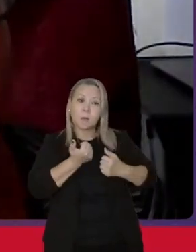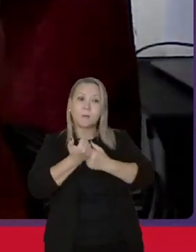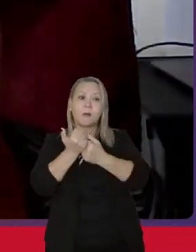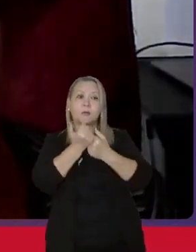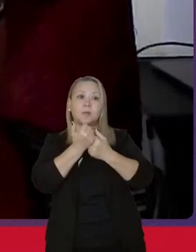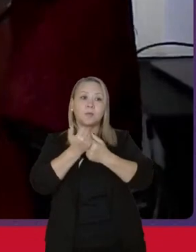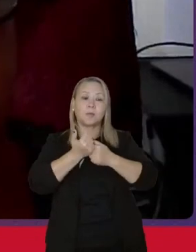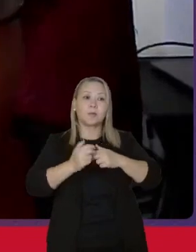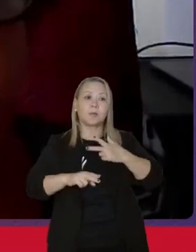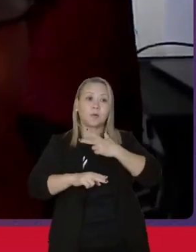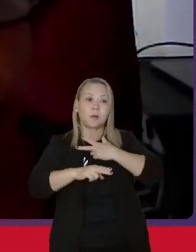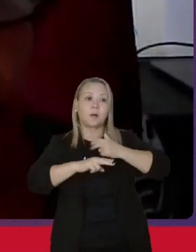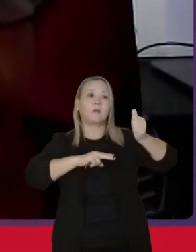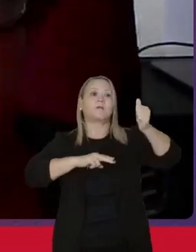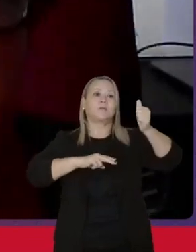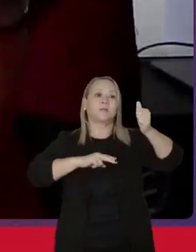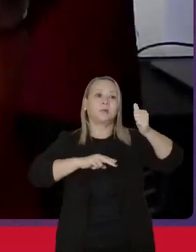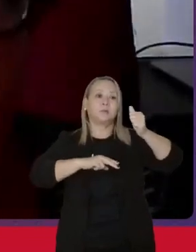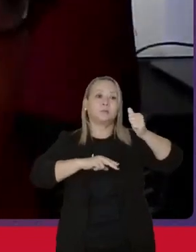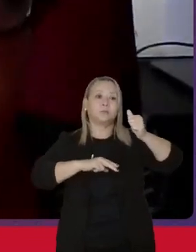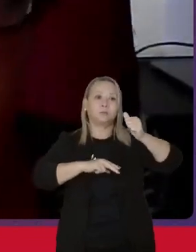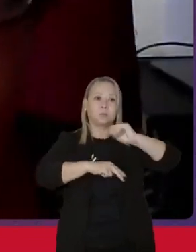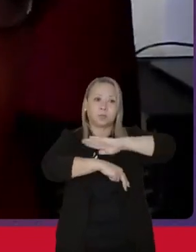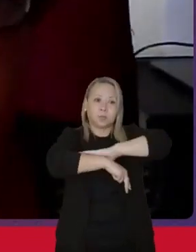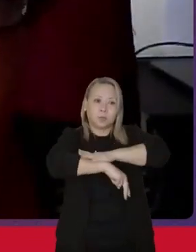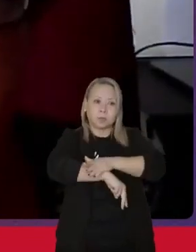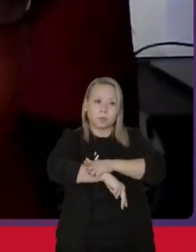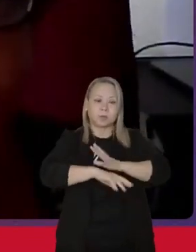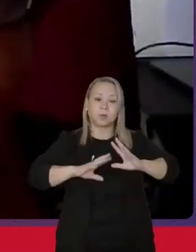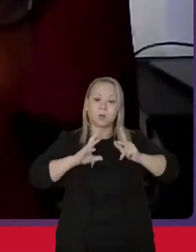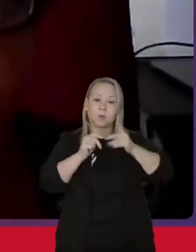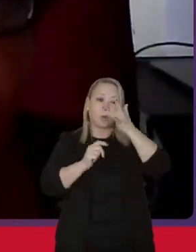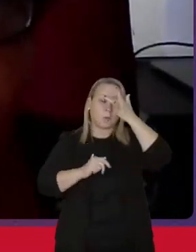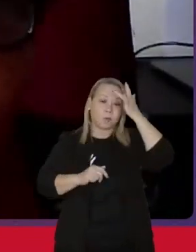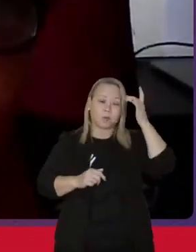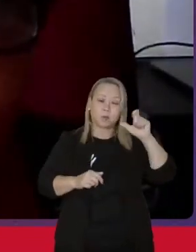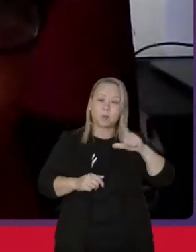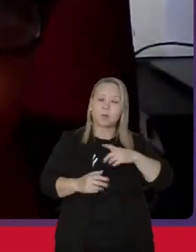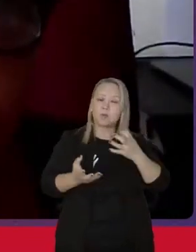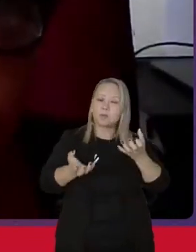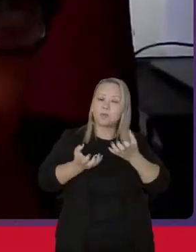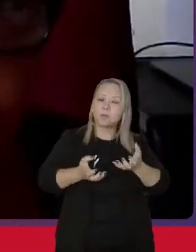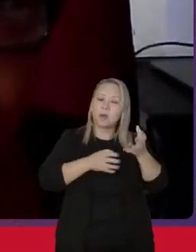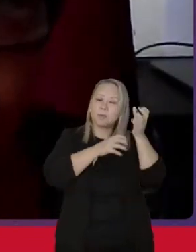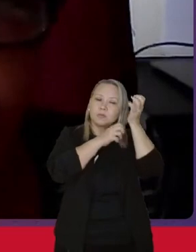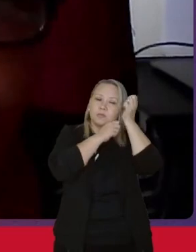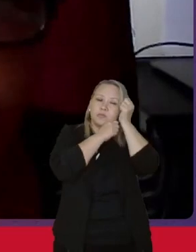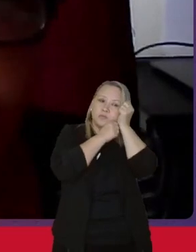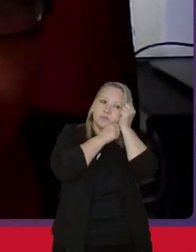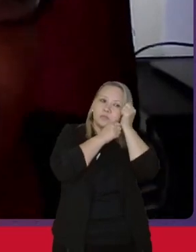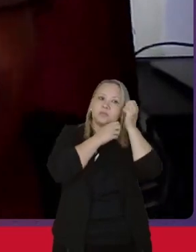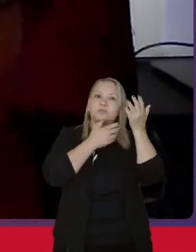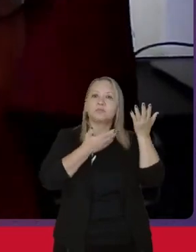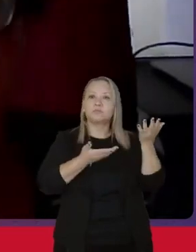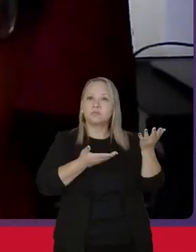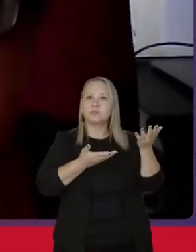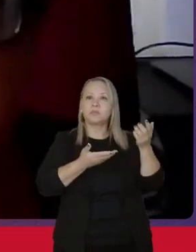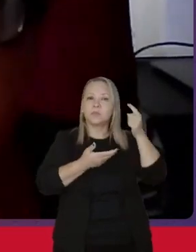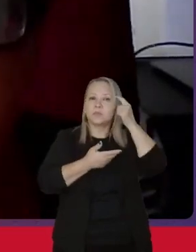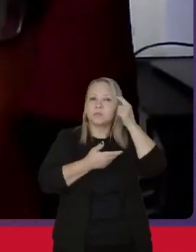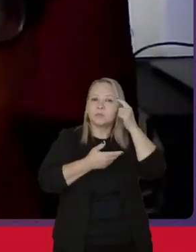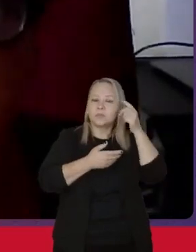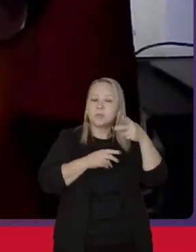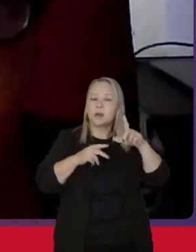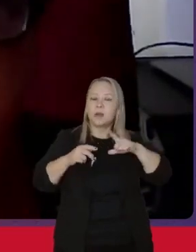superação do racismo. Toda pessoa que quer pôr a cabeça no travesseiro e ter a sua